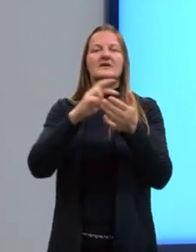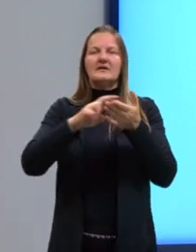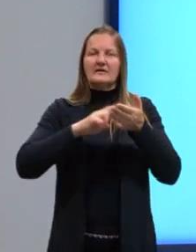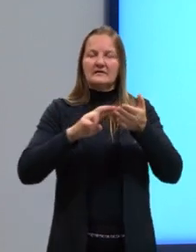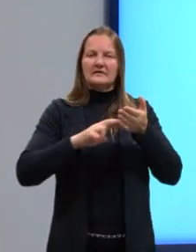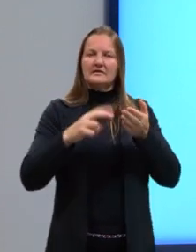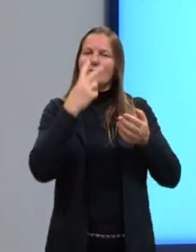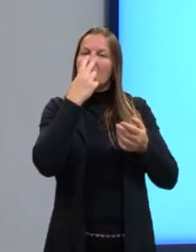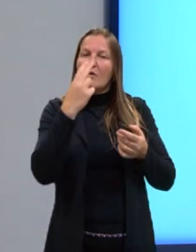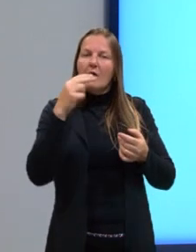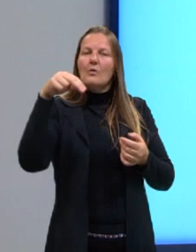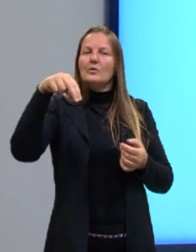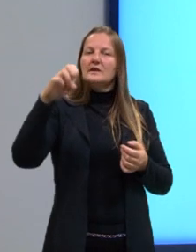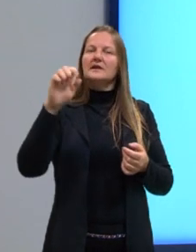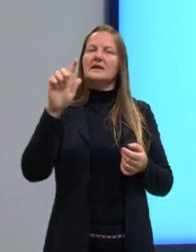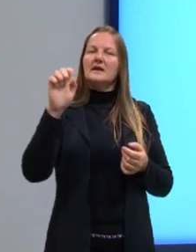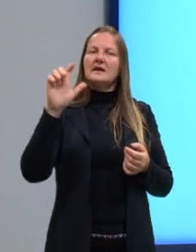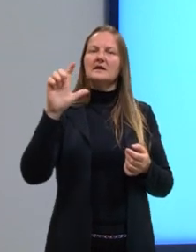caso da negligência.